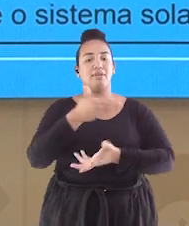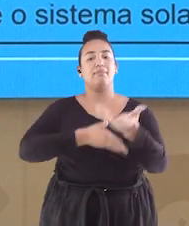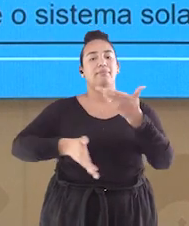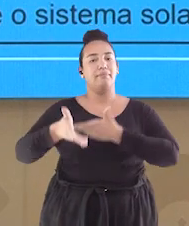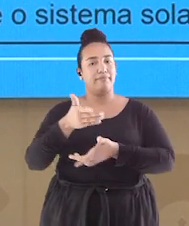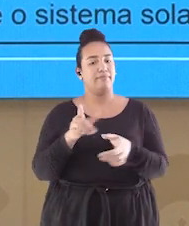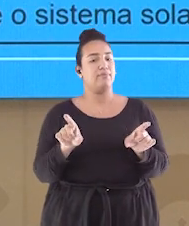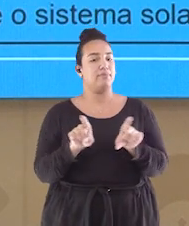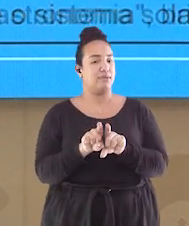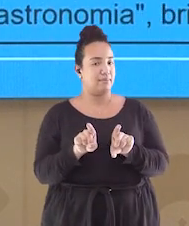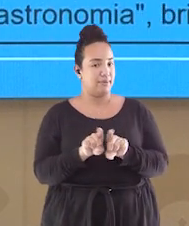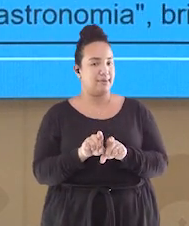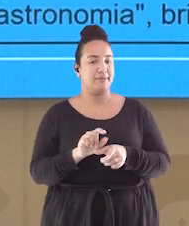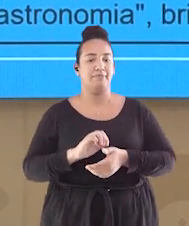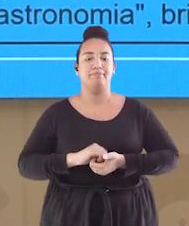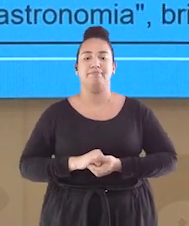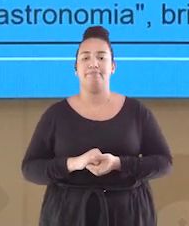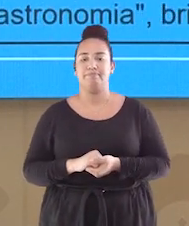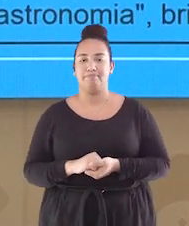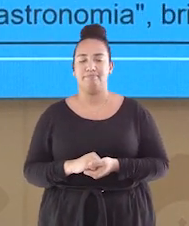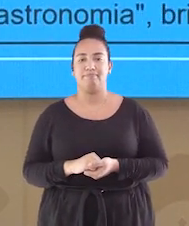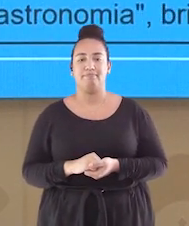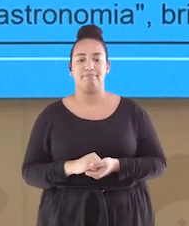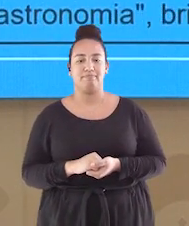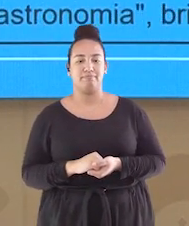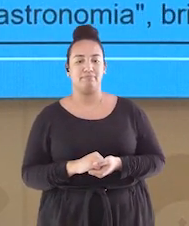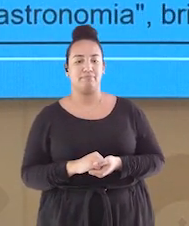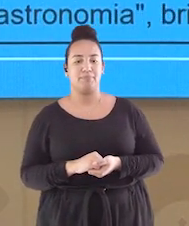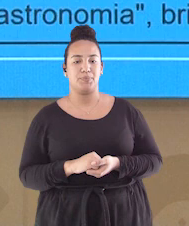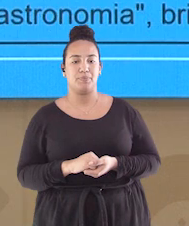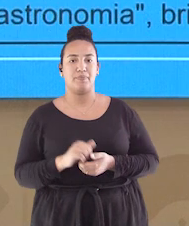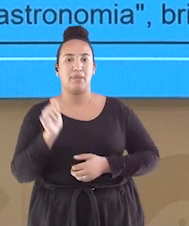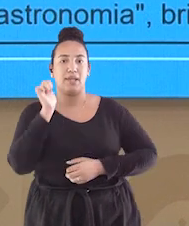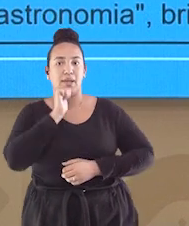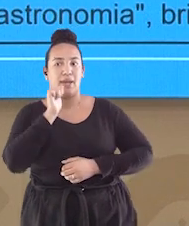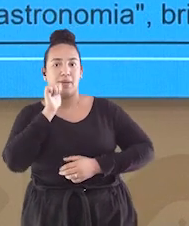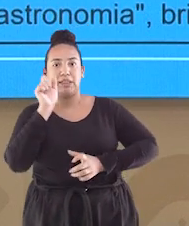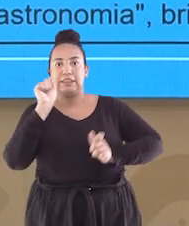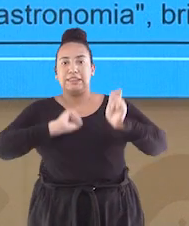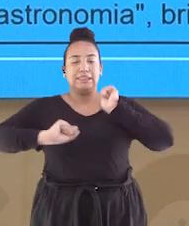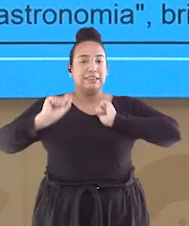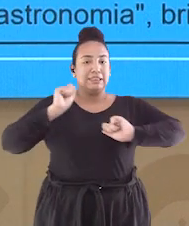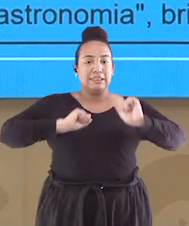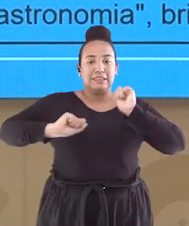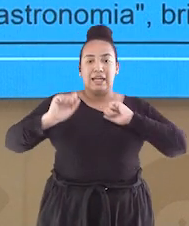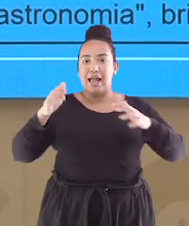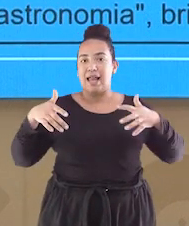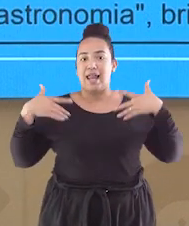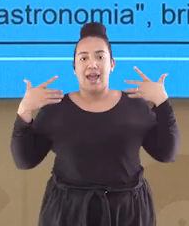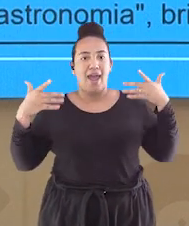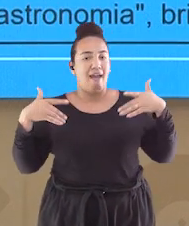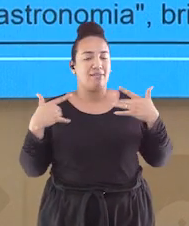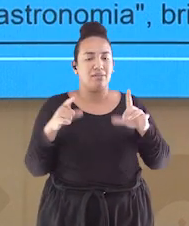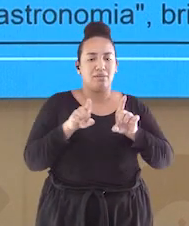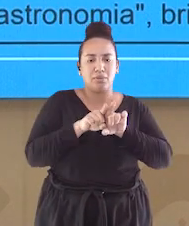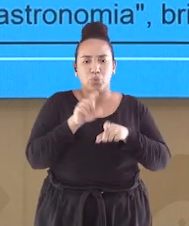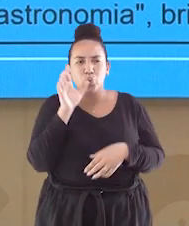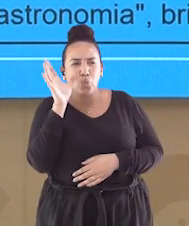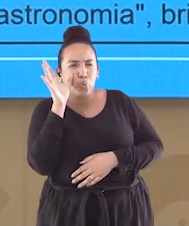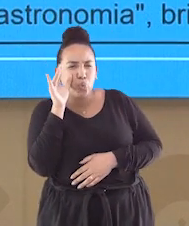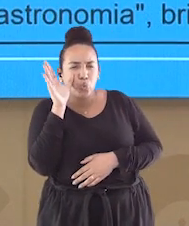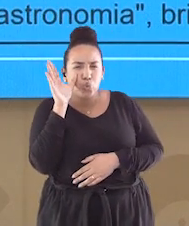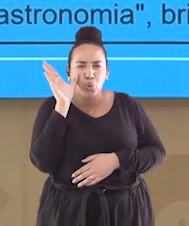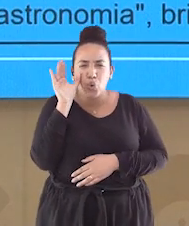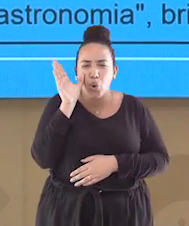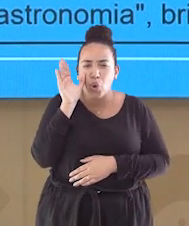objetos. Muito legal. Elas ficam agitadas, alegres e curiosas com o planetário.